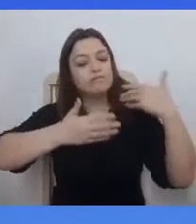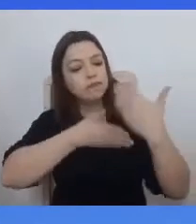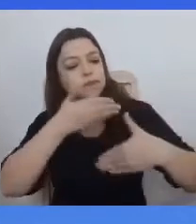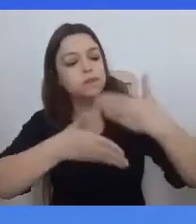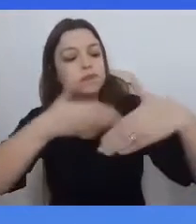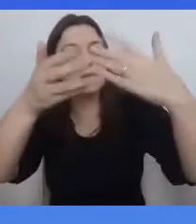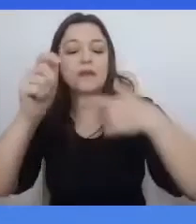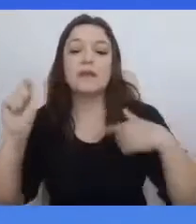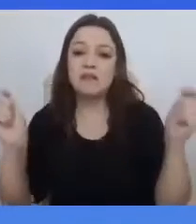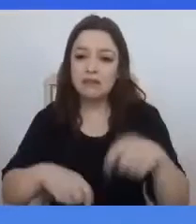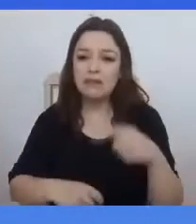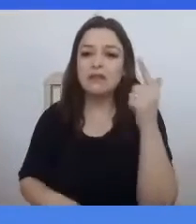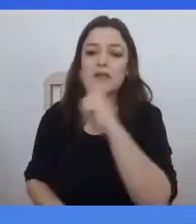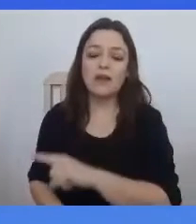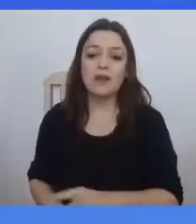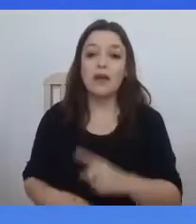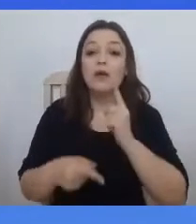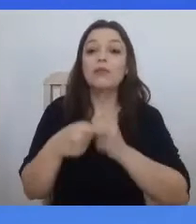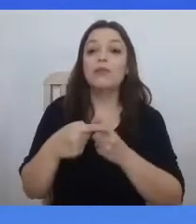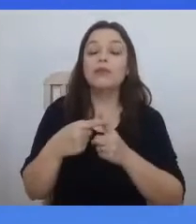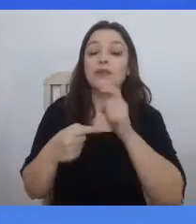diga, e eu não me canso de repetir,